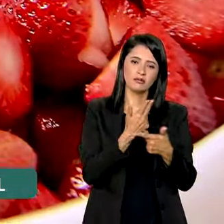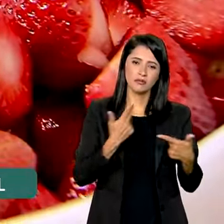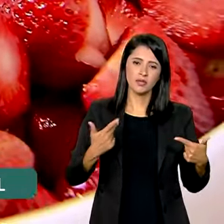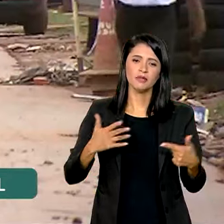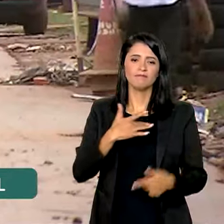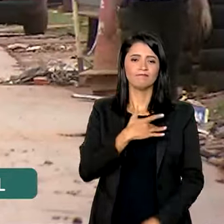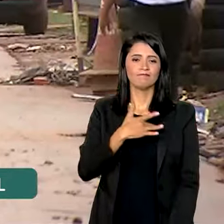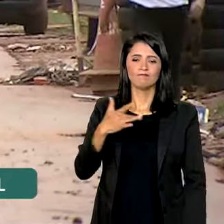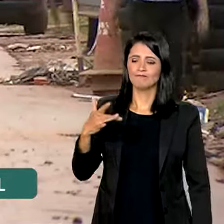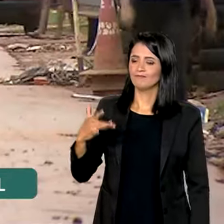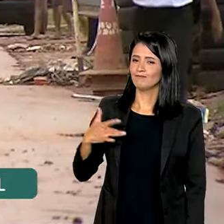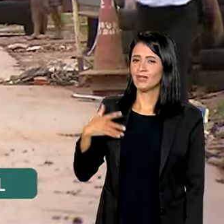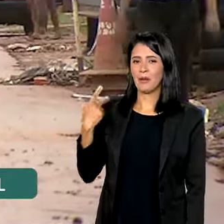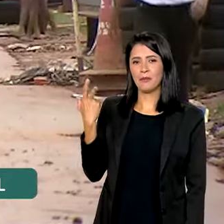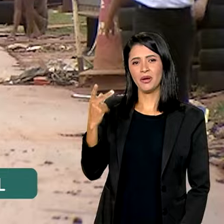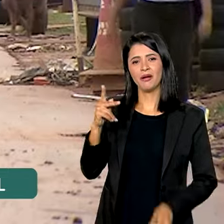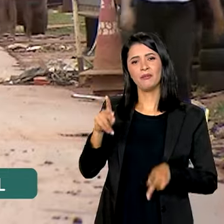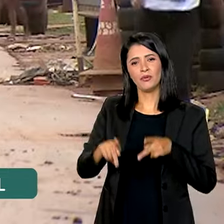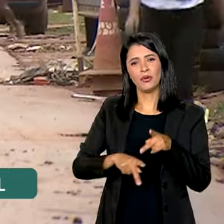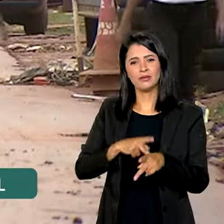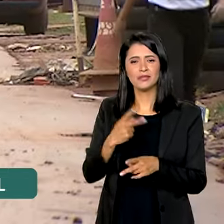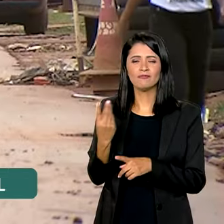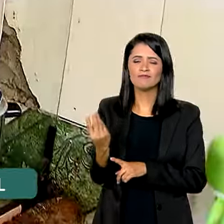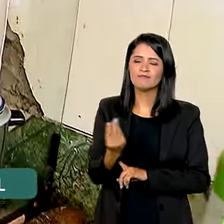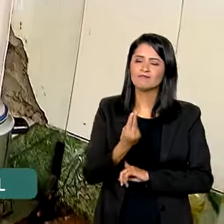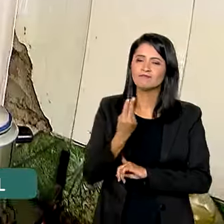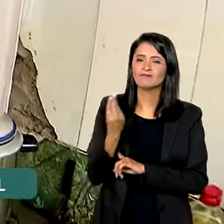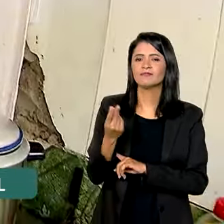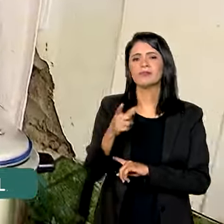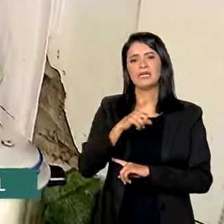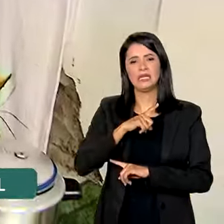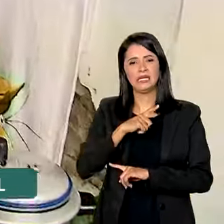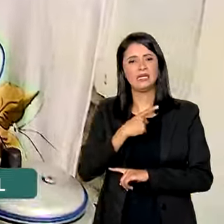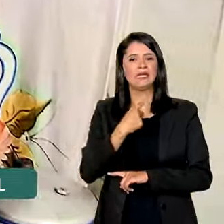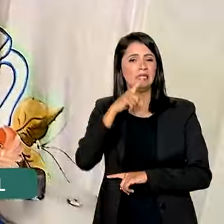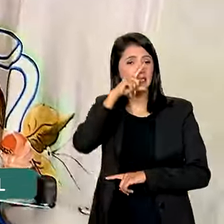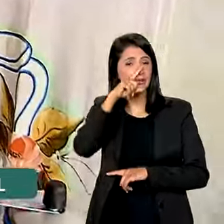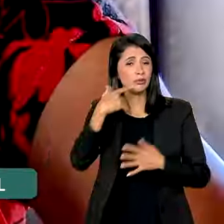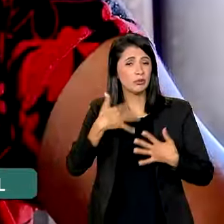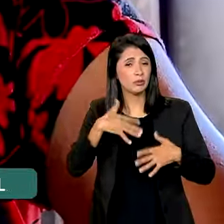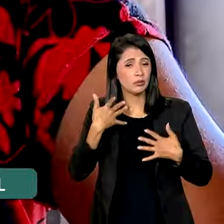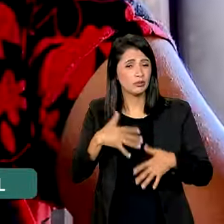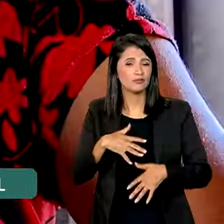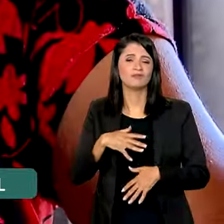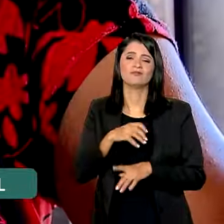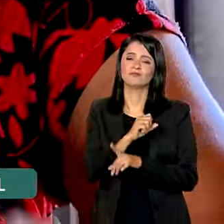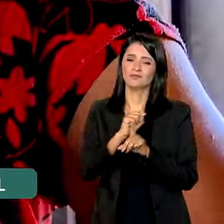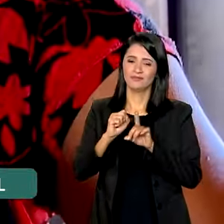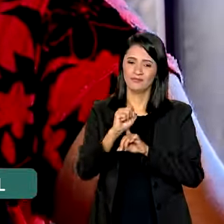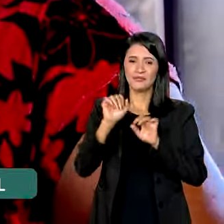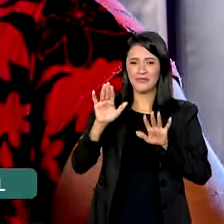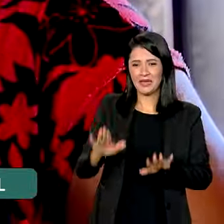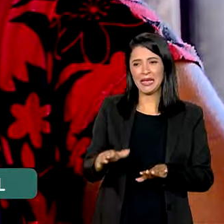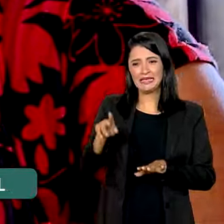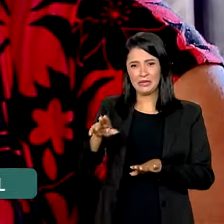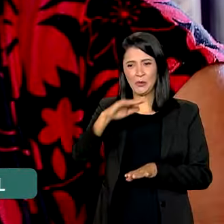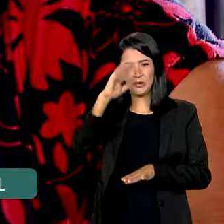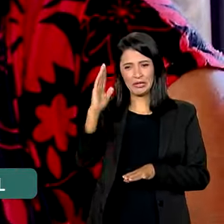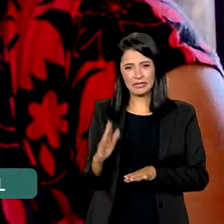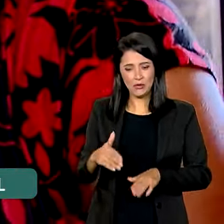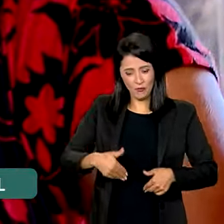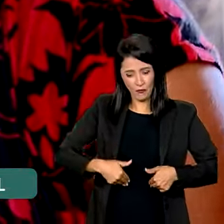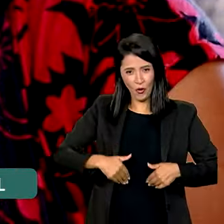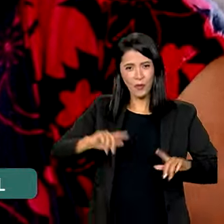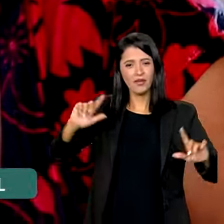saudáveis para a população mais vulnerável e em situação de risco social. E assim, tirar o Brasil